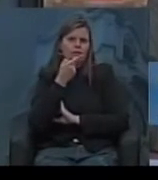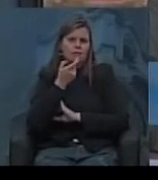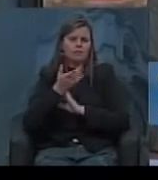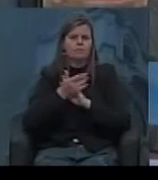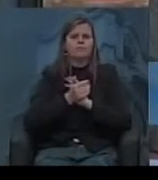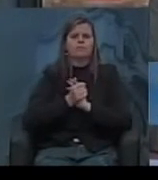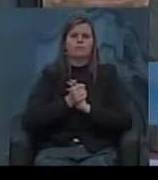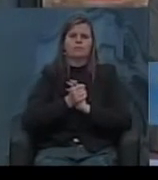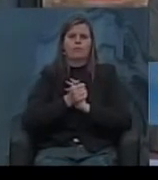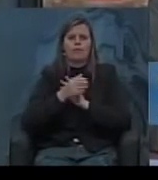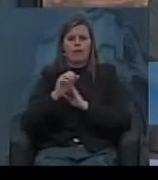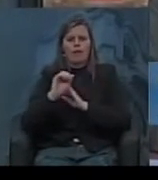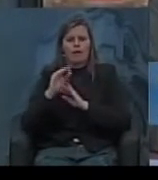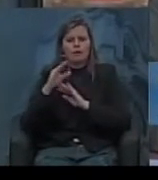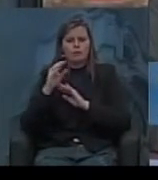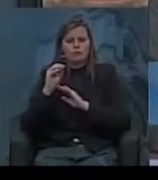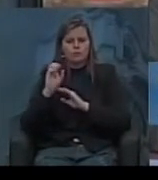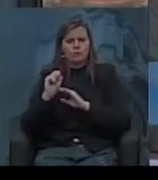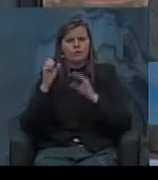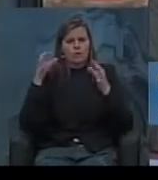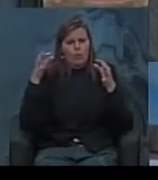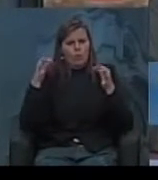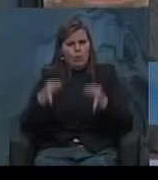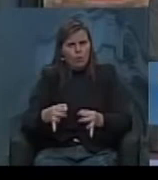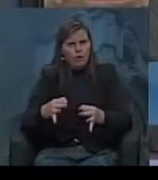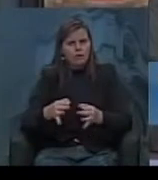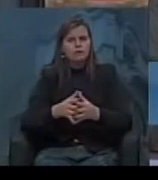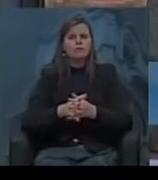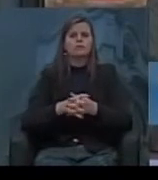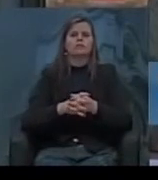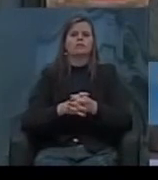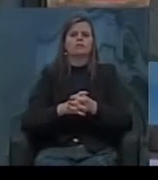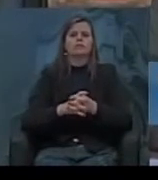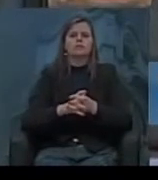com ações concretas e de certa forma tem algumas que estão em andamento